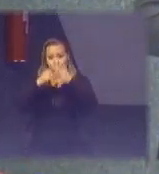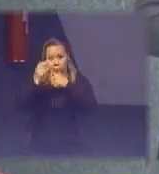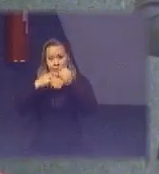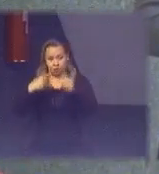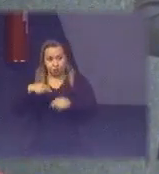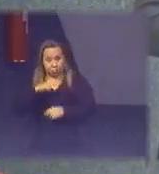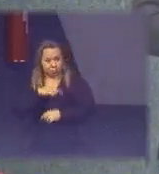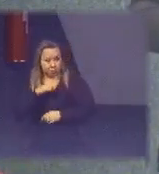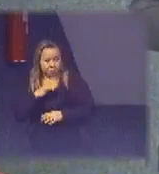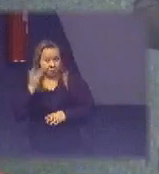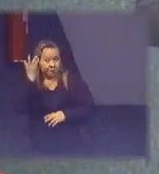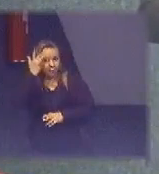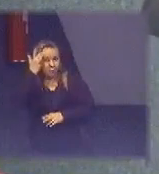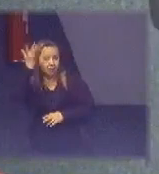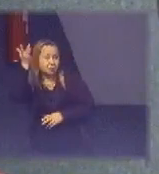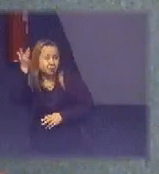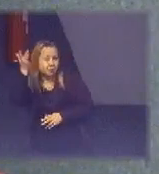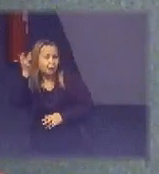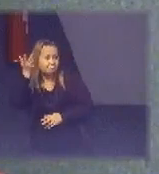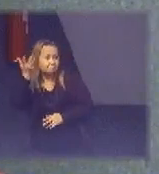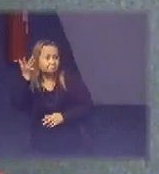facilitar esse caminho todo